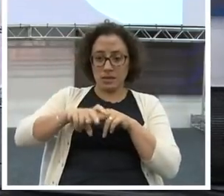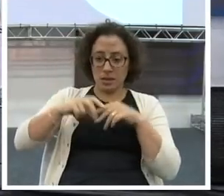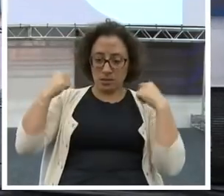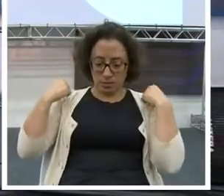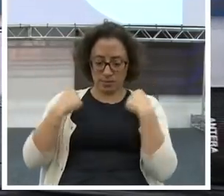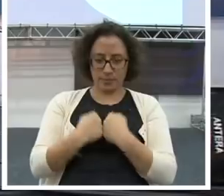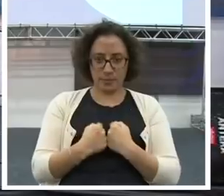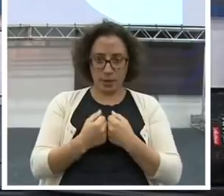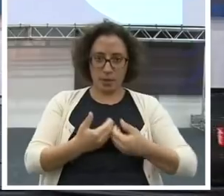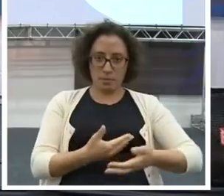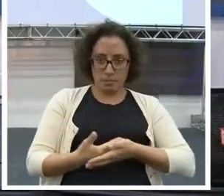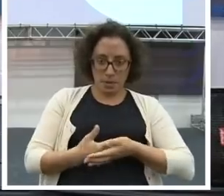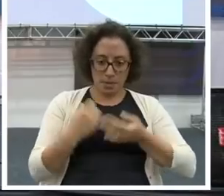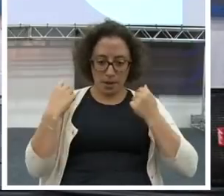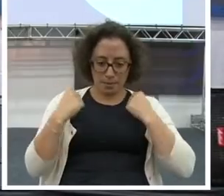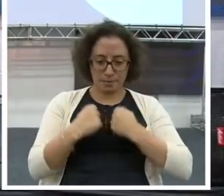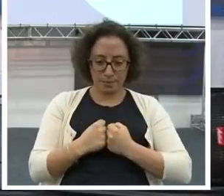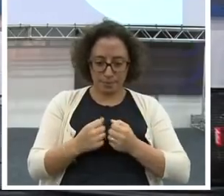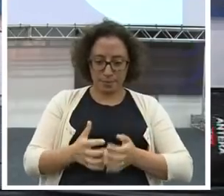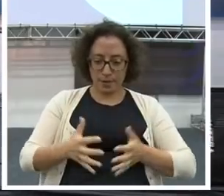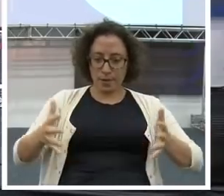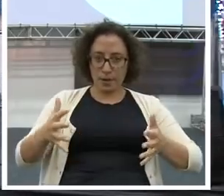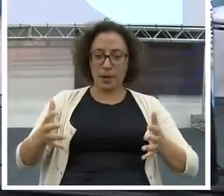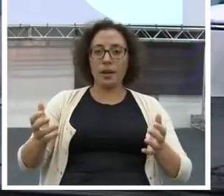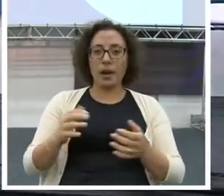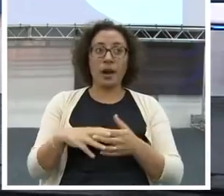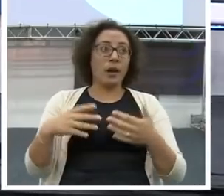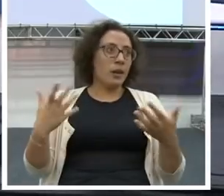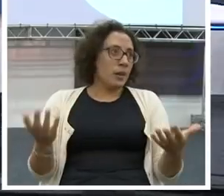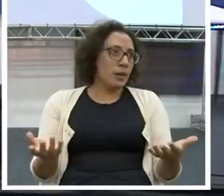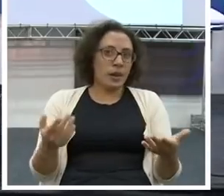senão, ela vai... O filho nasce com cara de carro.